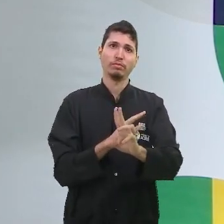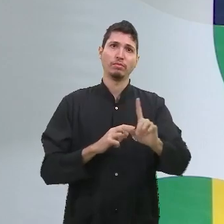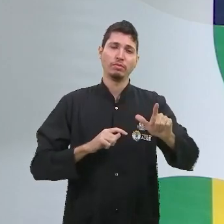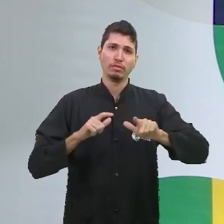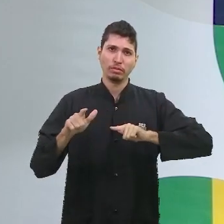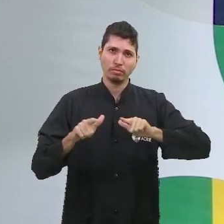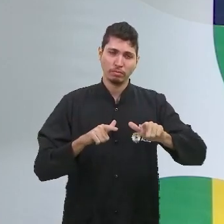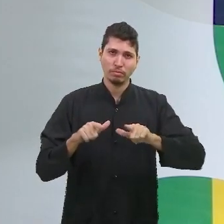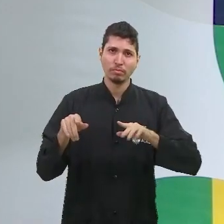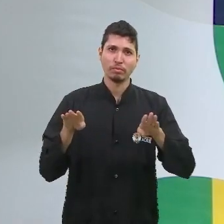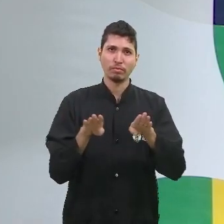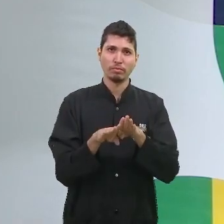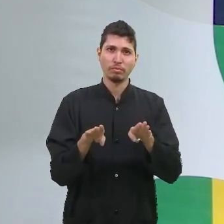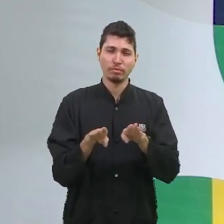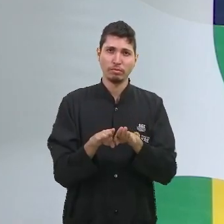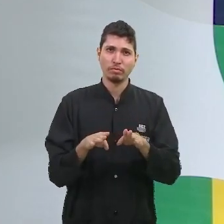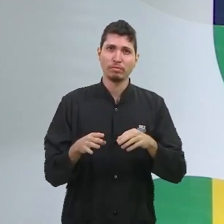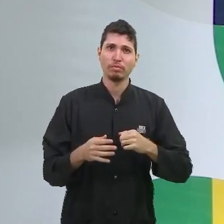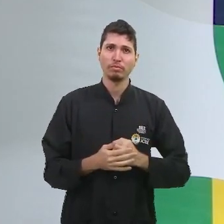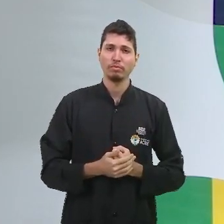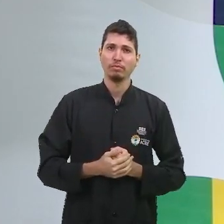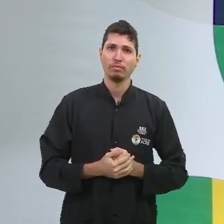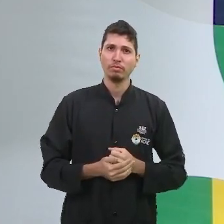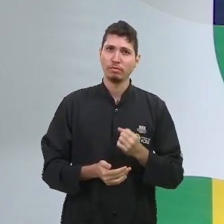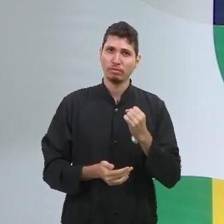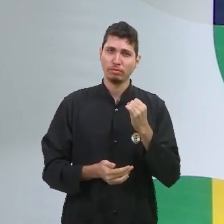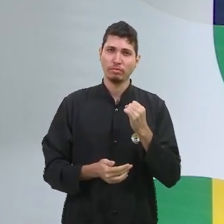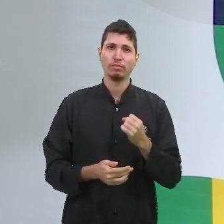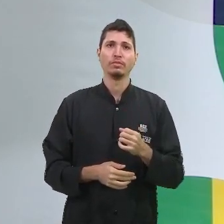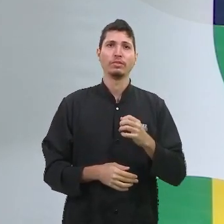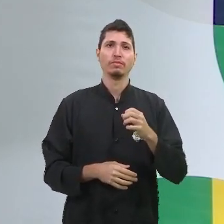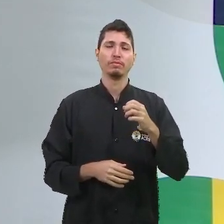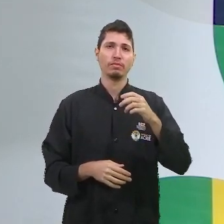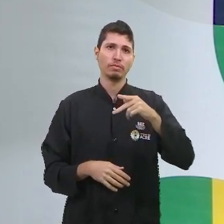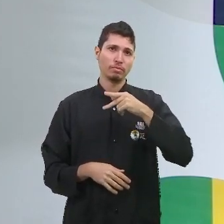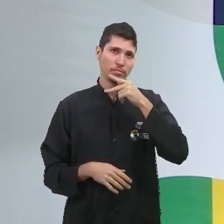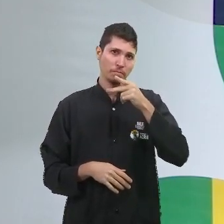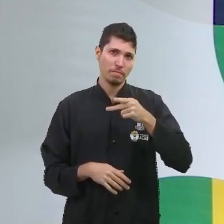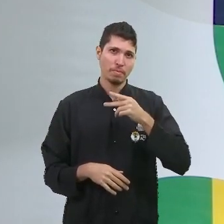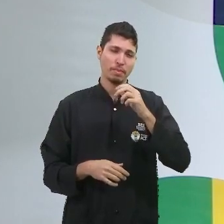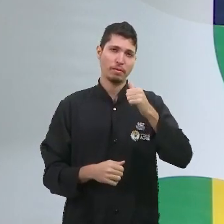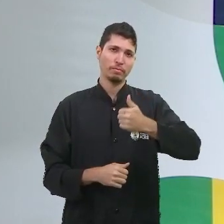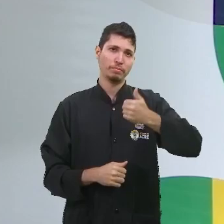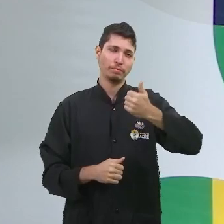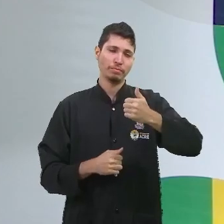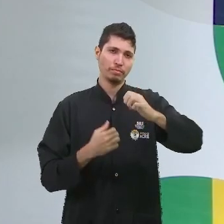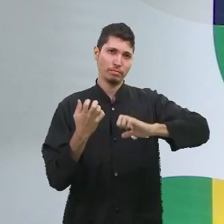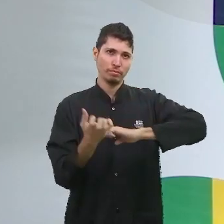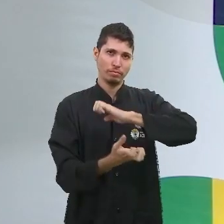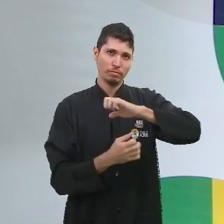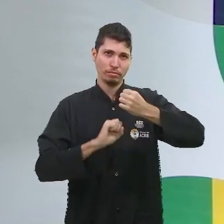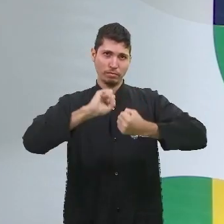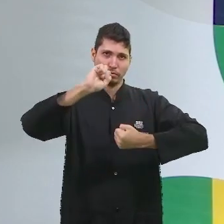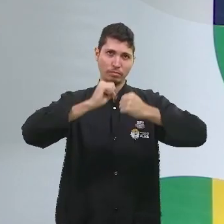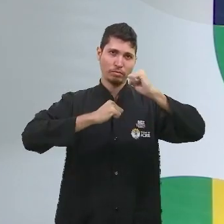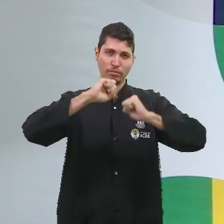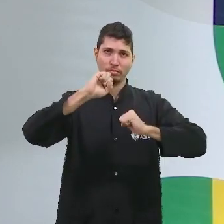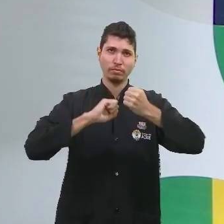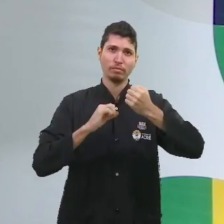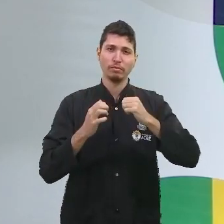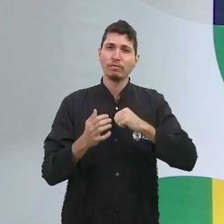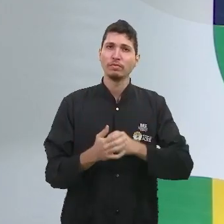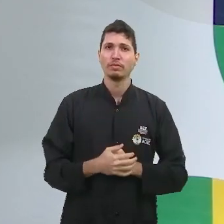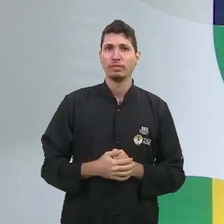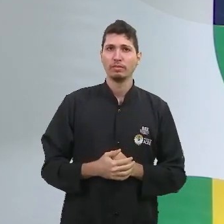Certamente, quando nós tratamos da revolução industrial, esta primeira revolução industrial, você já tem